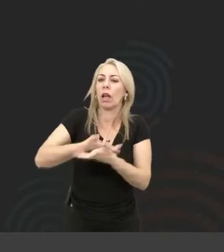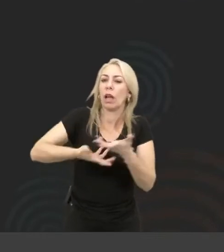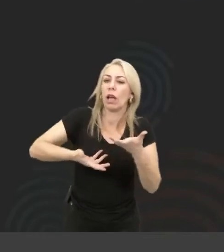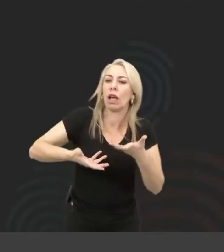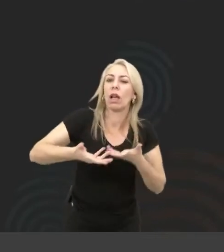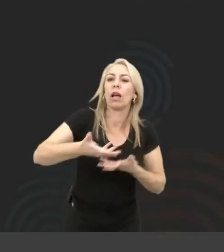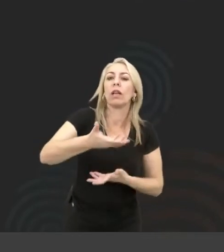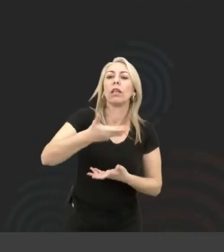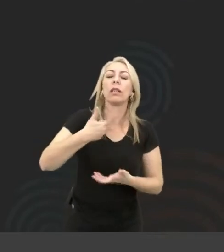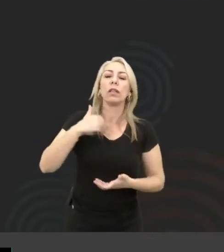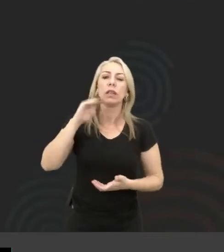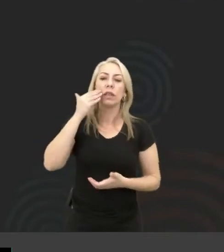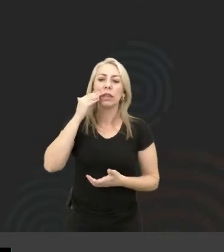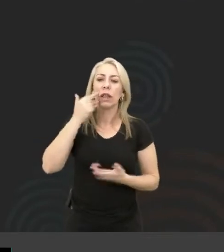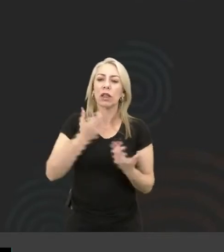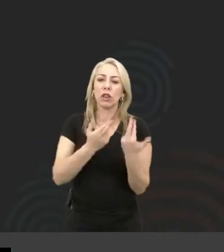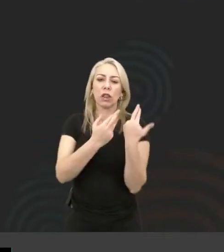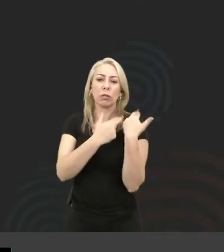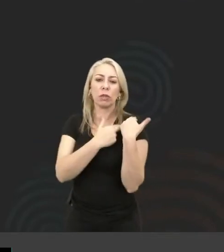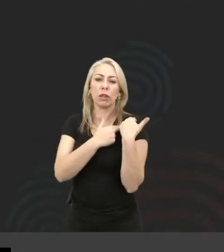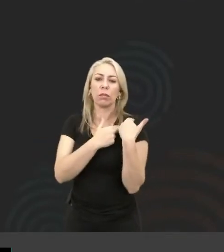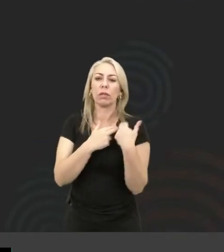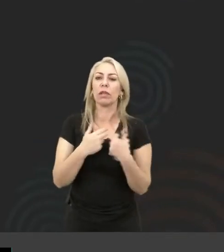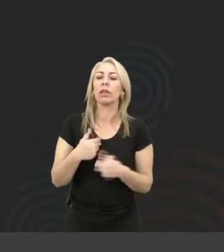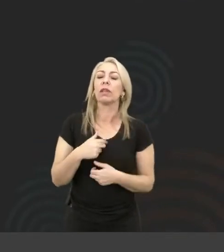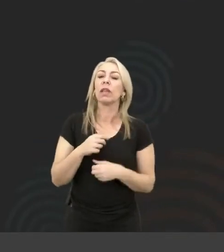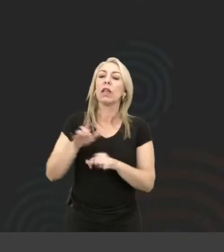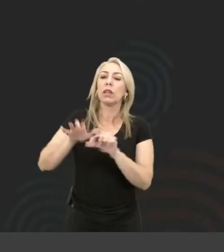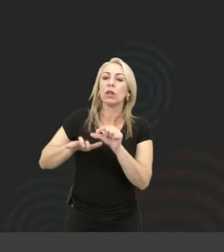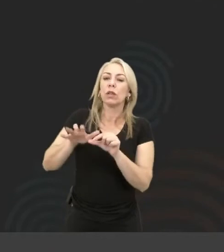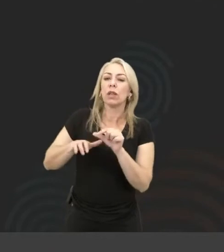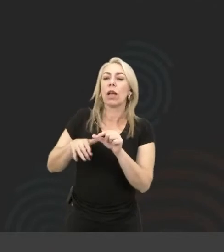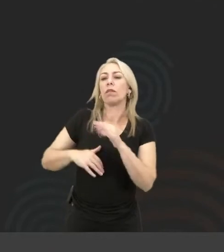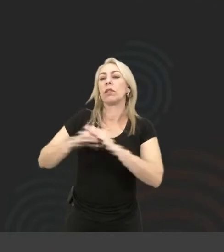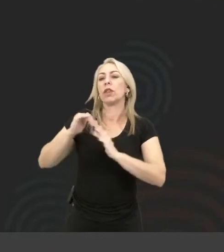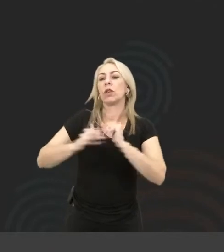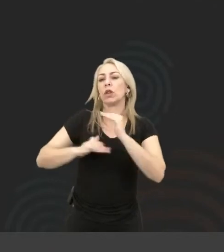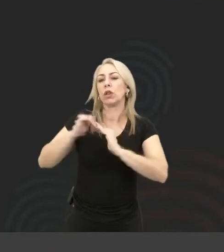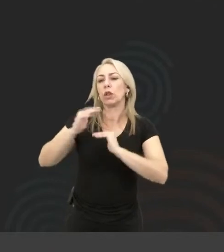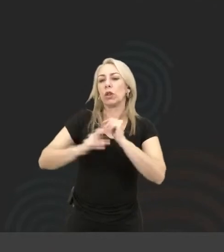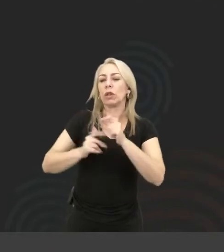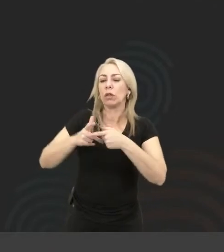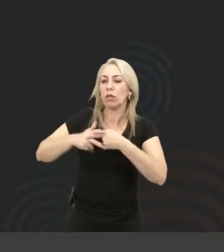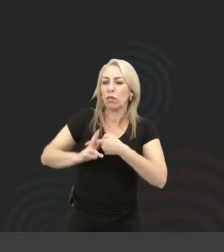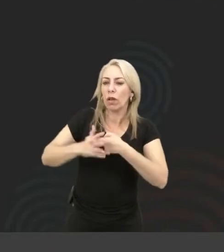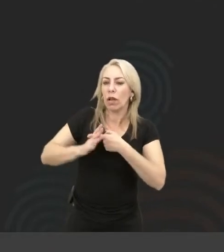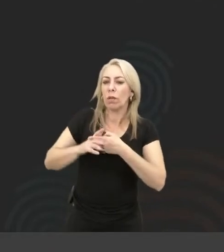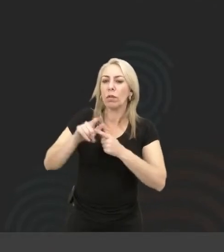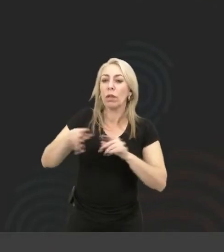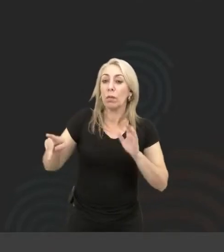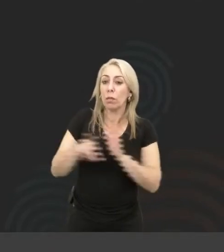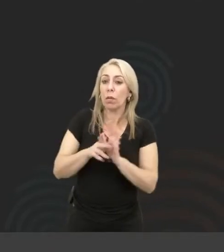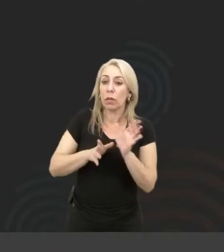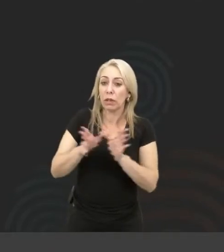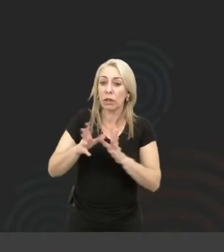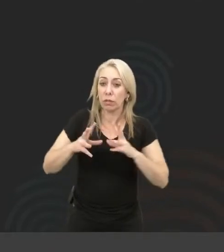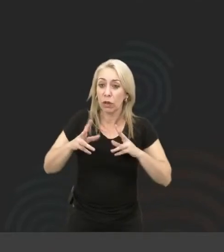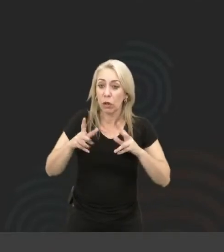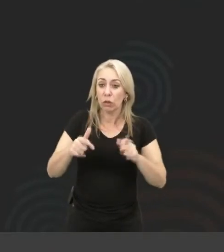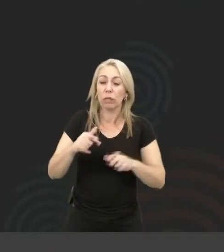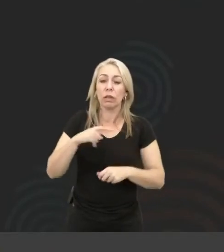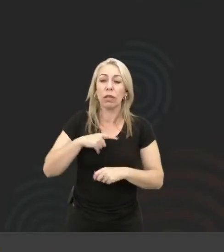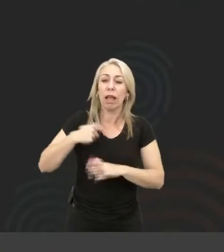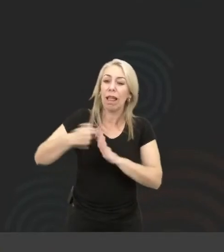e entendem a responsabilidade da pessoa desenvolvedora na construção de ferramentas que são acessíveis a todos, que